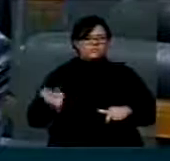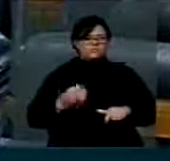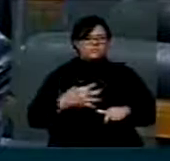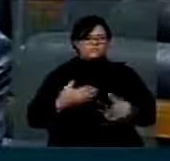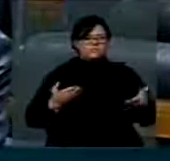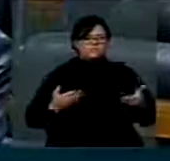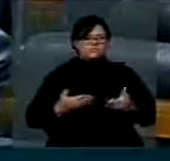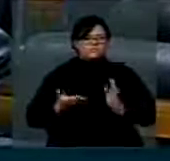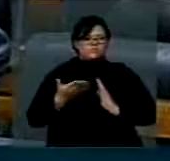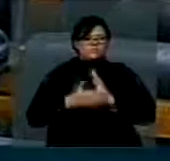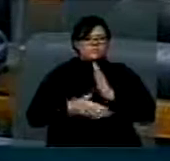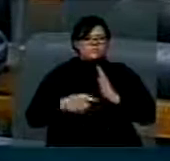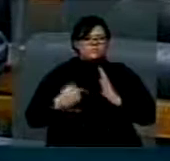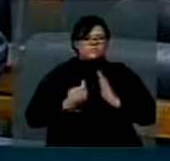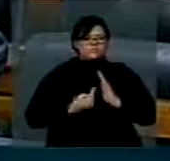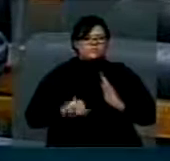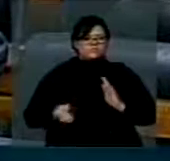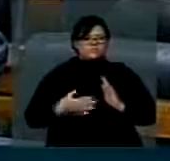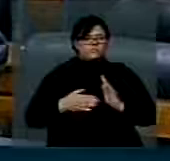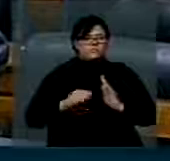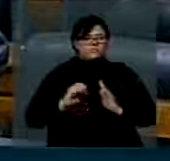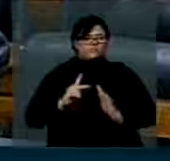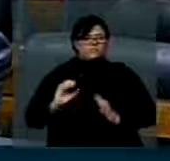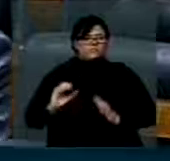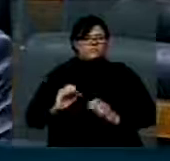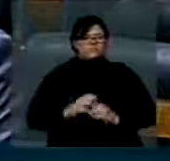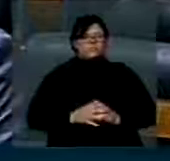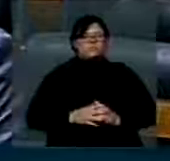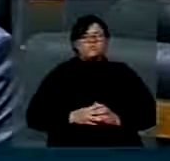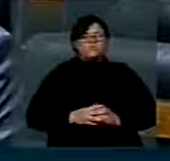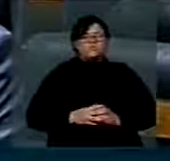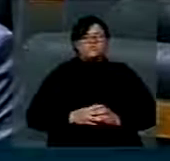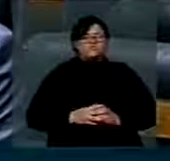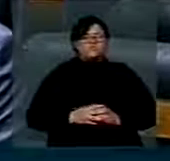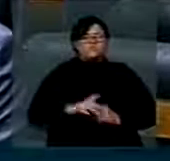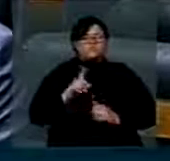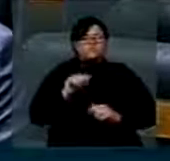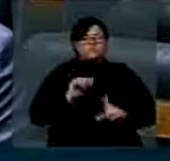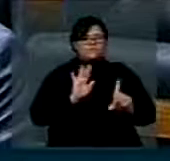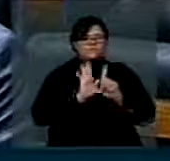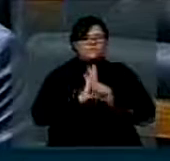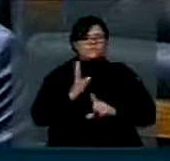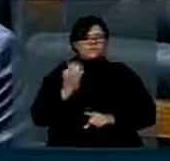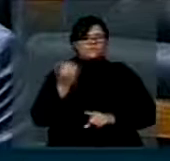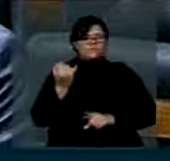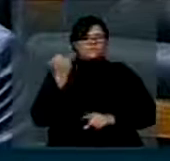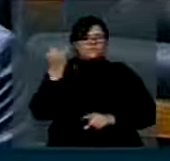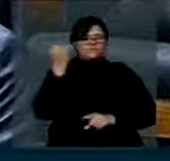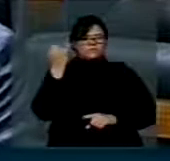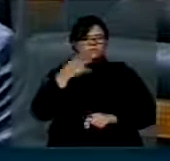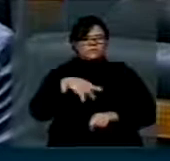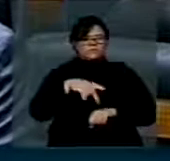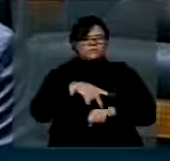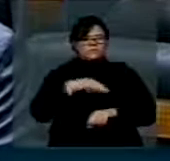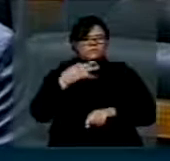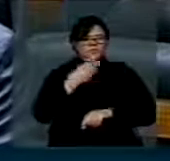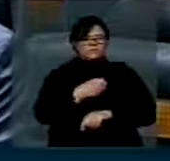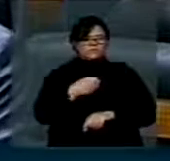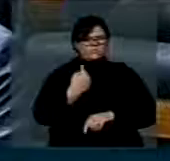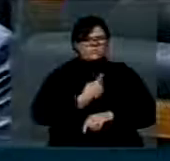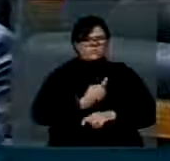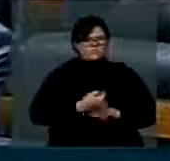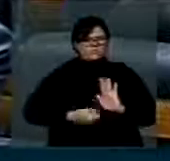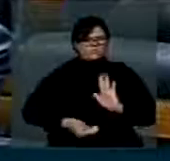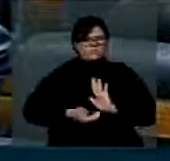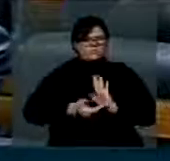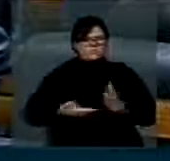com a aprovação do nosso novo Código de Processo Civil uma legislação importantíssima para o país e a Câmara dos